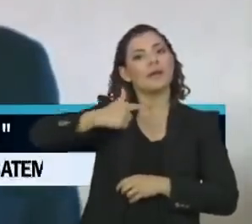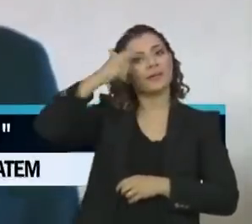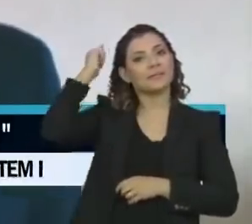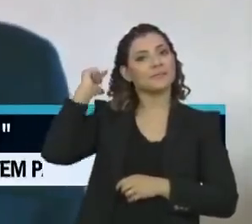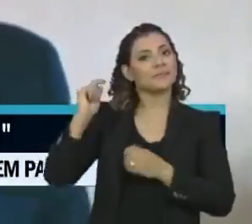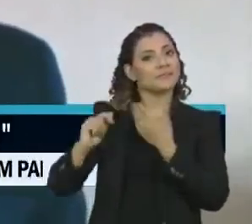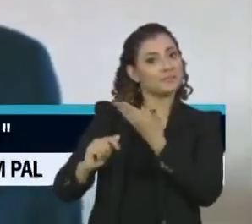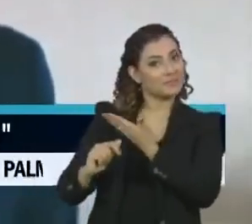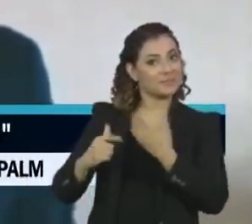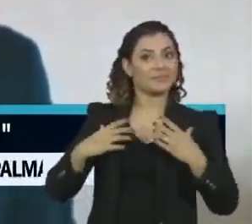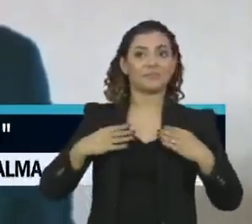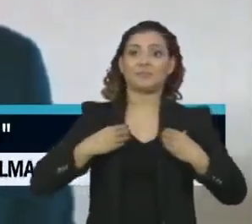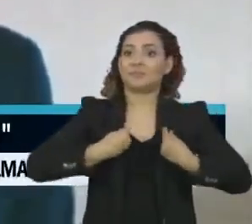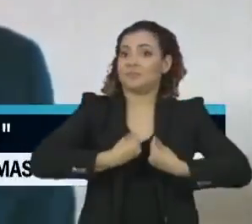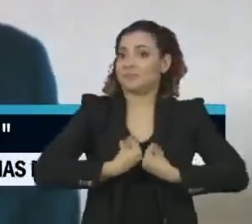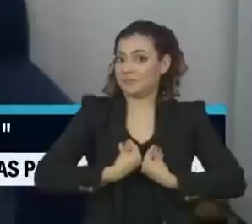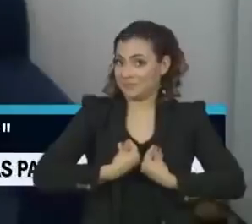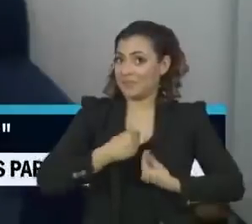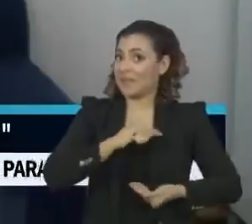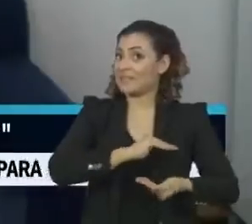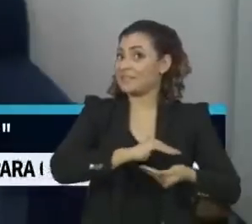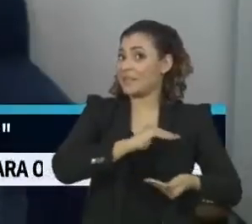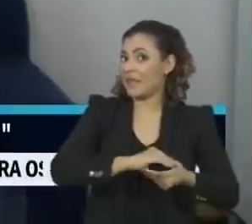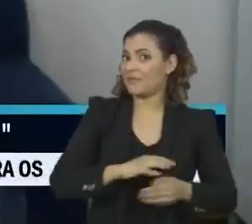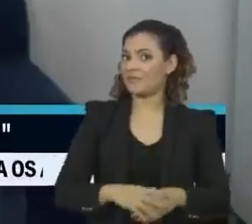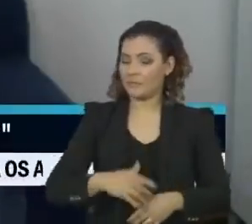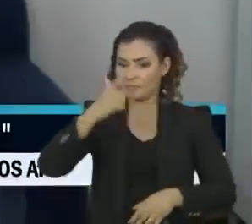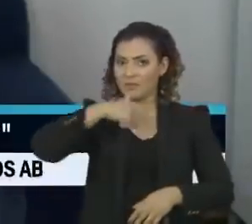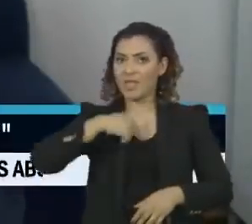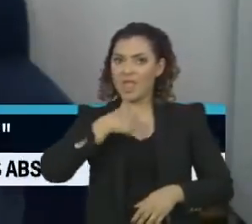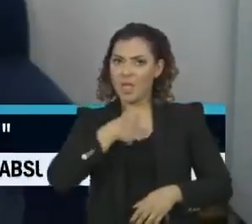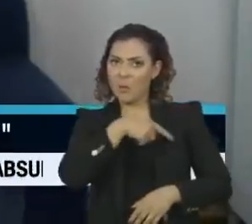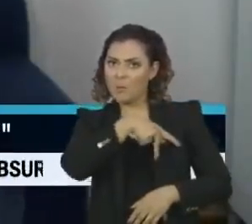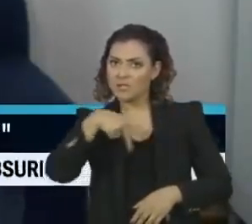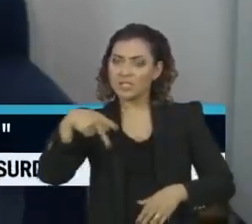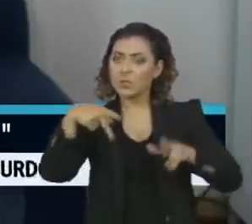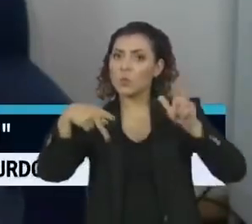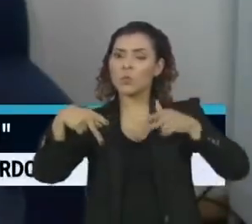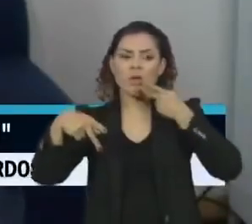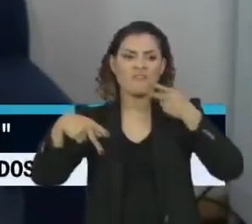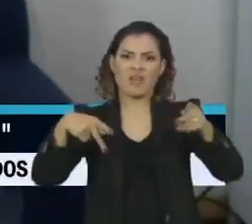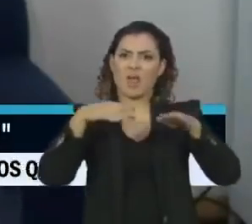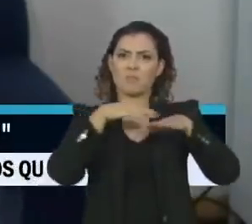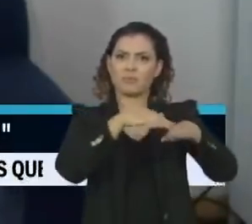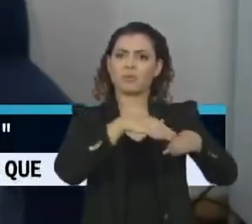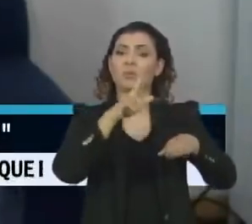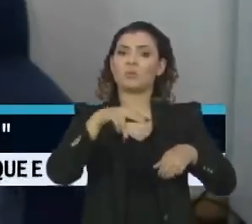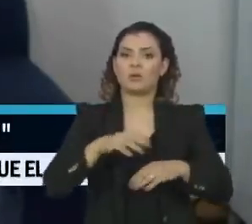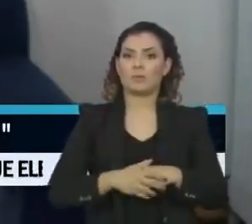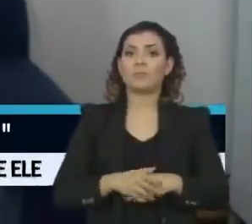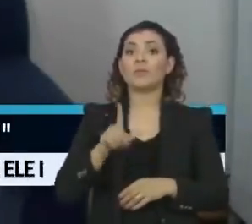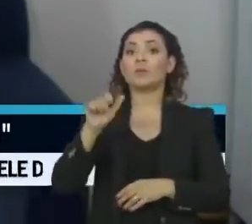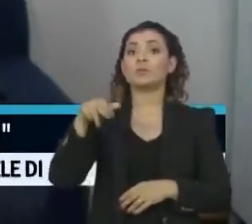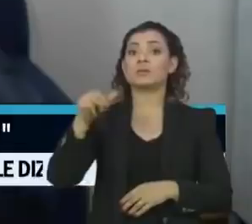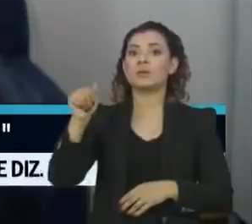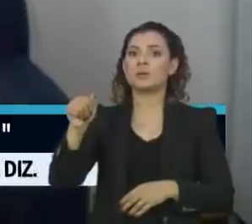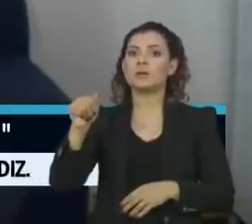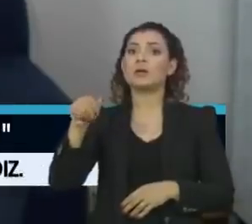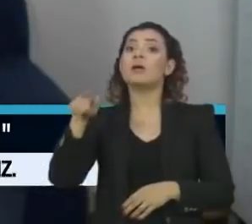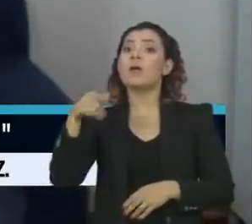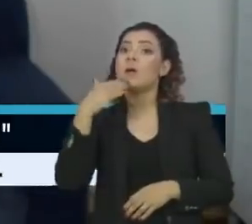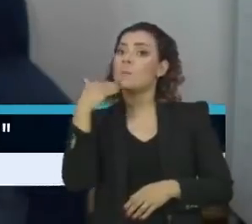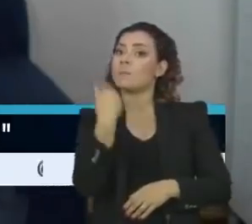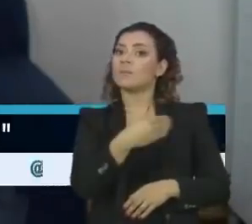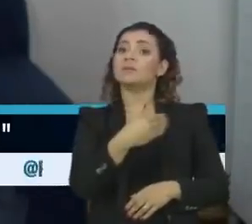Moraes, do Supremo Tribunal Federal. E eu, como presidente, jamais falaria isso. Ele falou para um senador sobre o pedido de